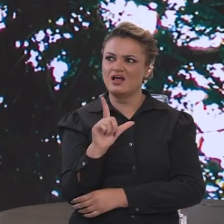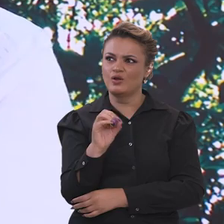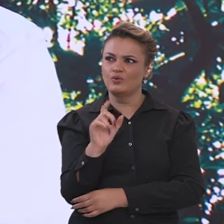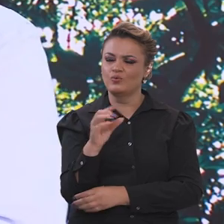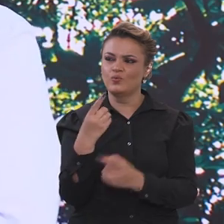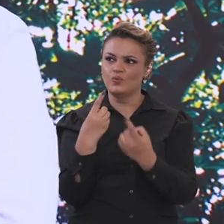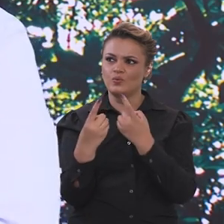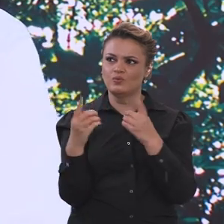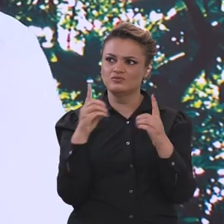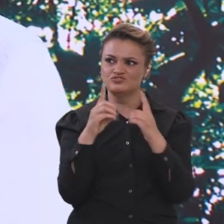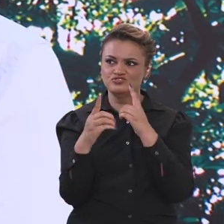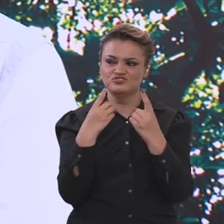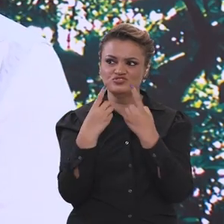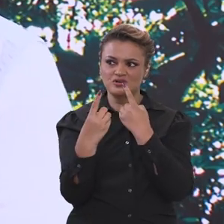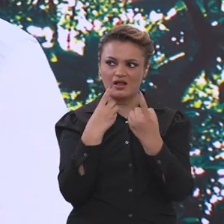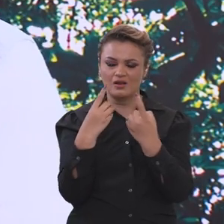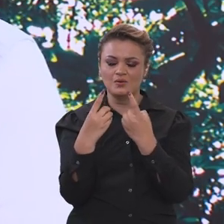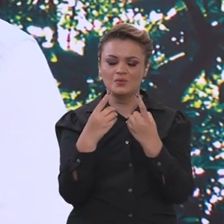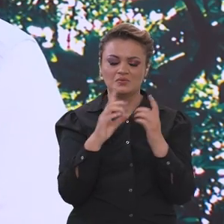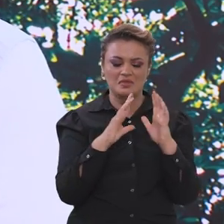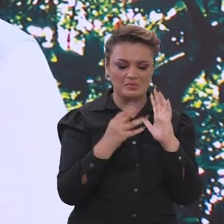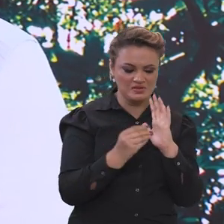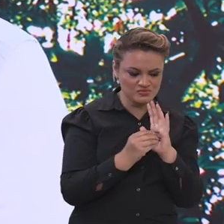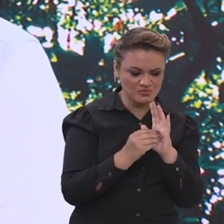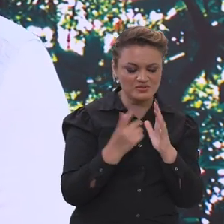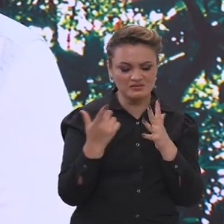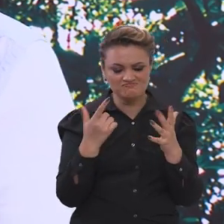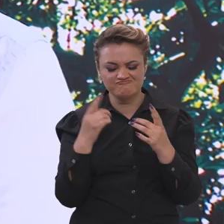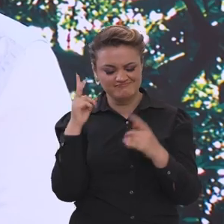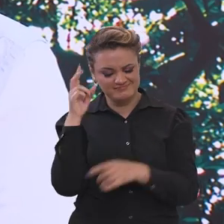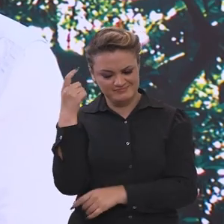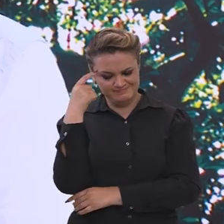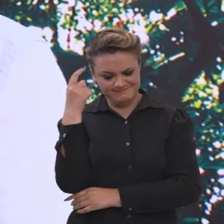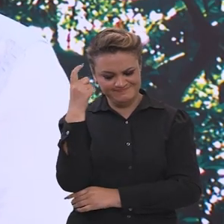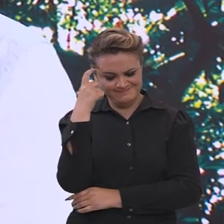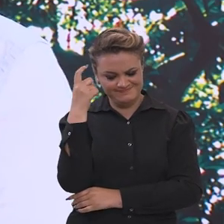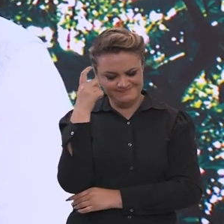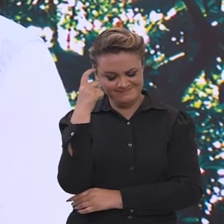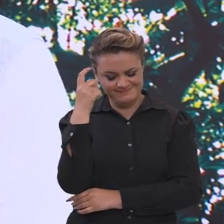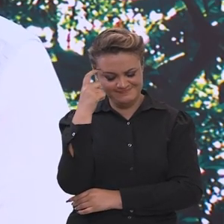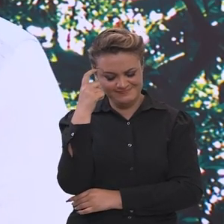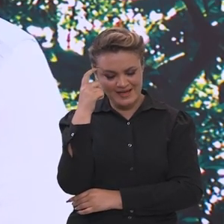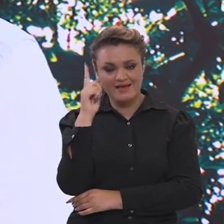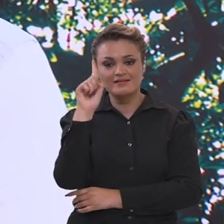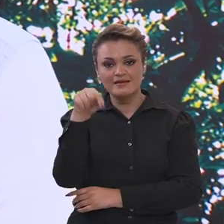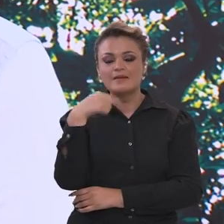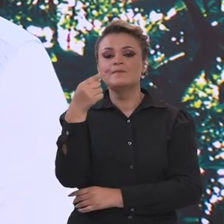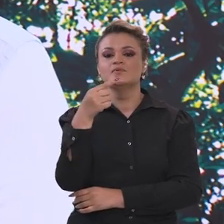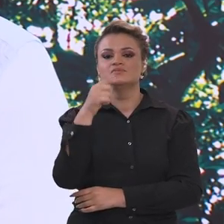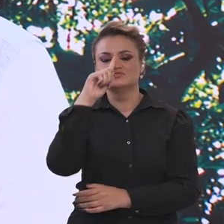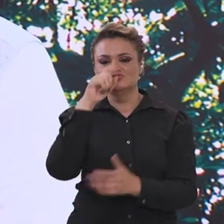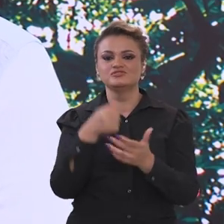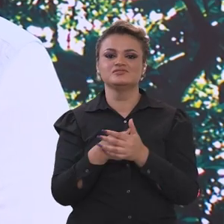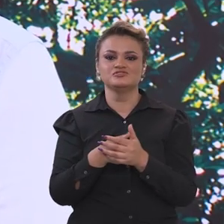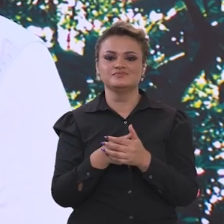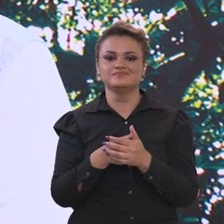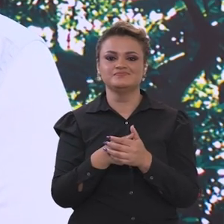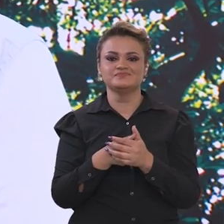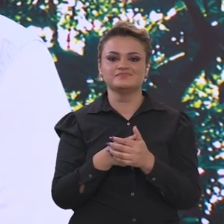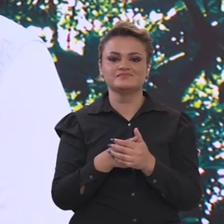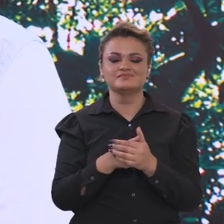Amazônia, depois migrou para Diálogos Amazônicos. E aquilo foi martelando, e depois nós tomamos a decisão